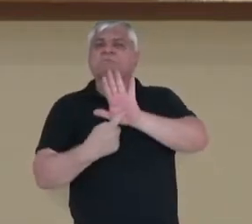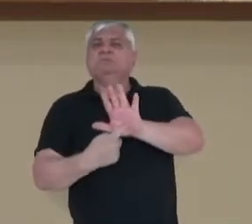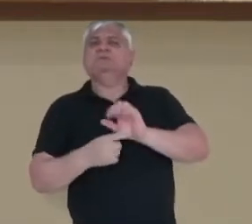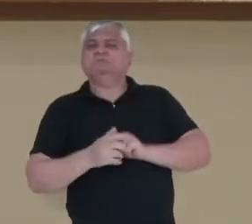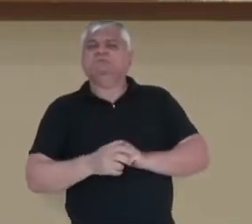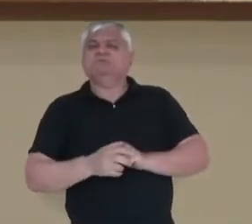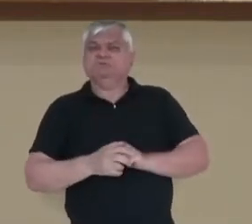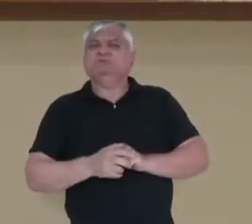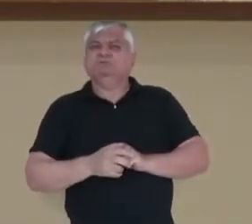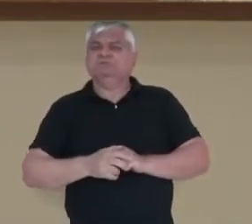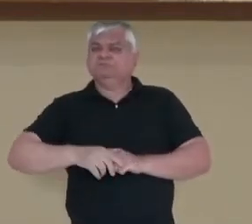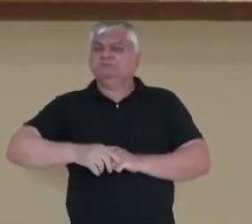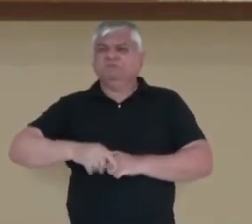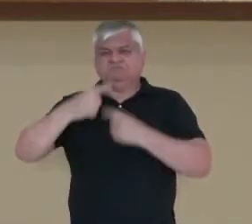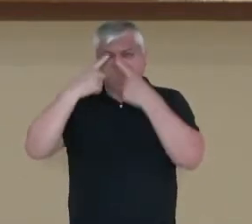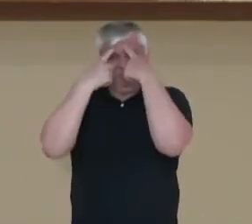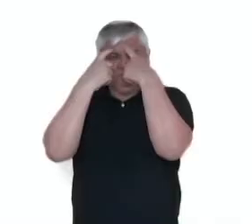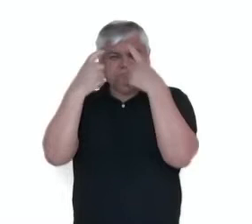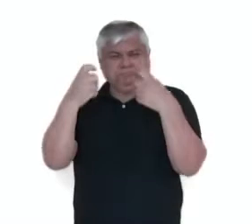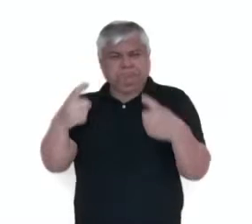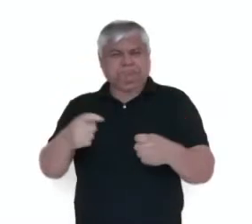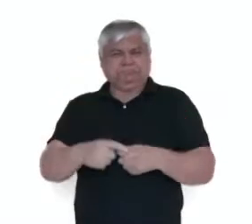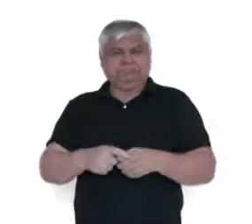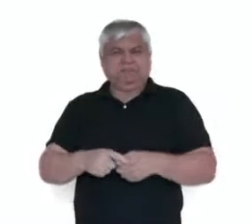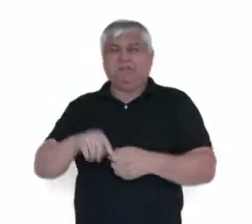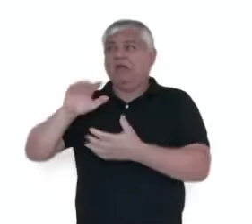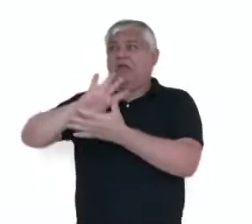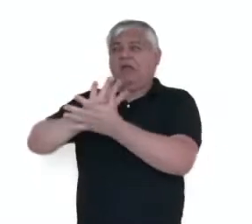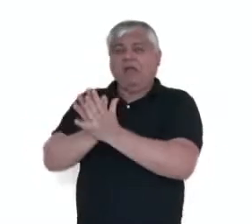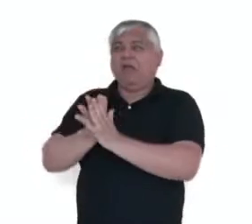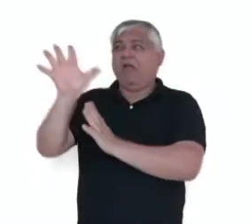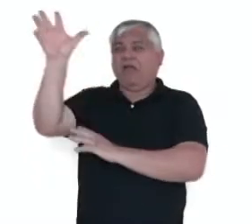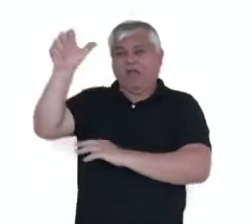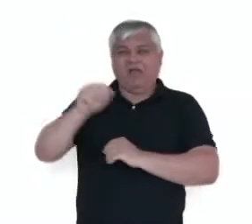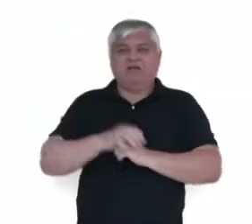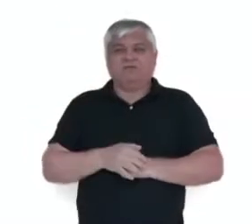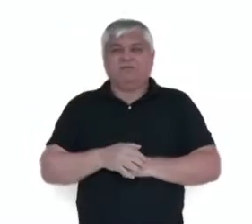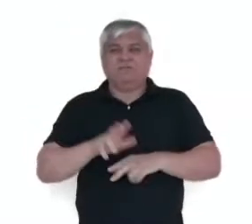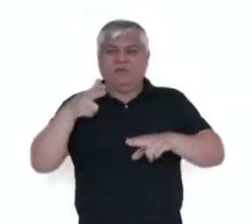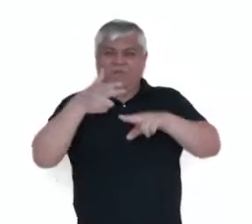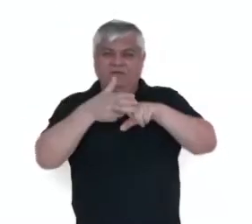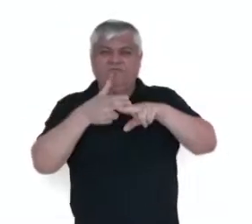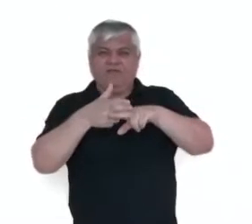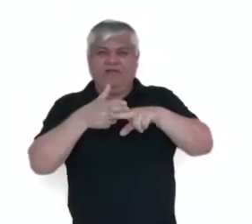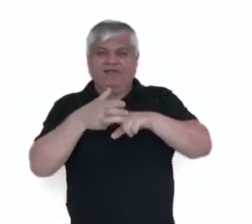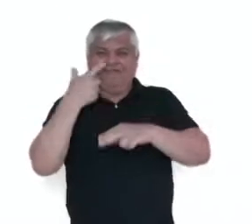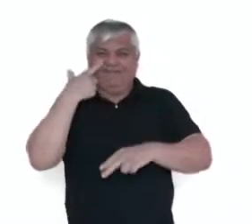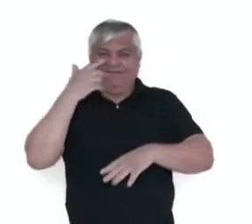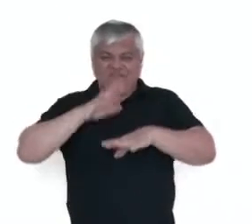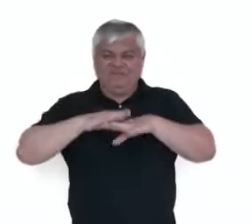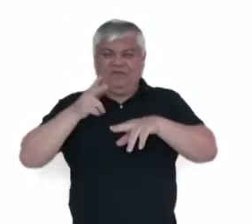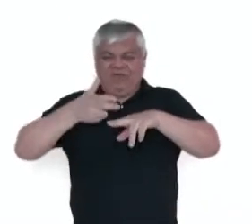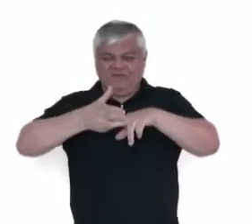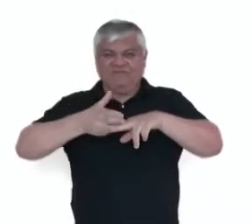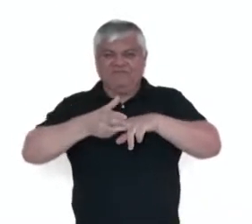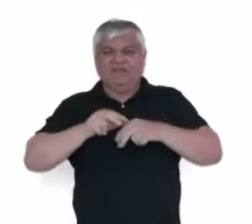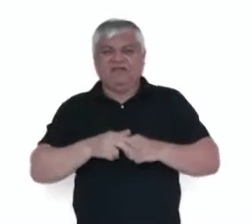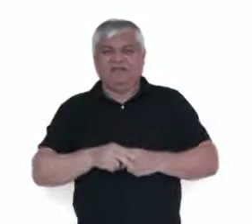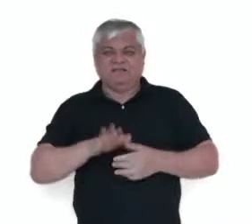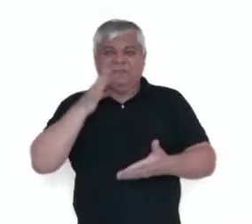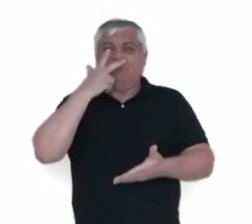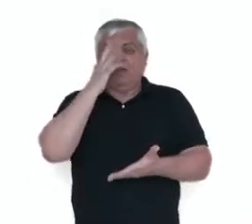essa opressão e violência dentro do continente africano. ele está aqui nessa caricatura mostrando uma